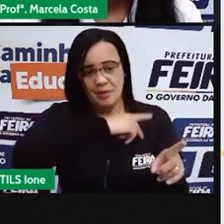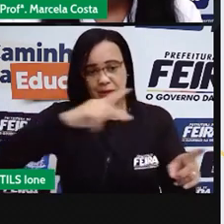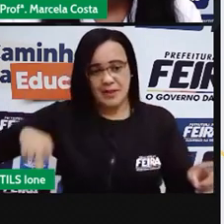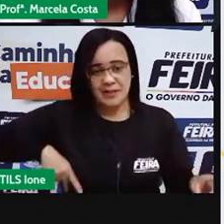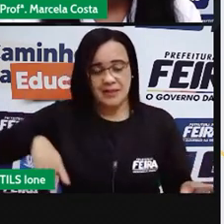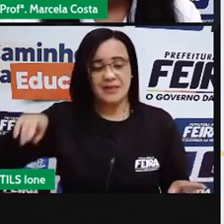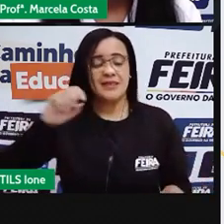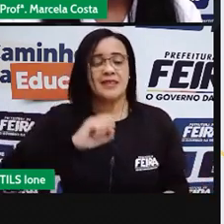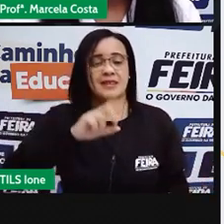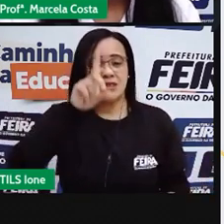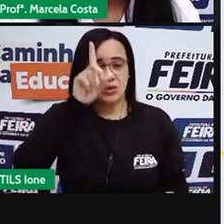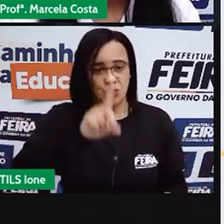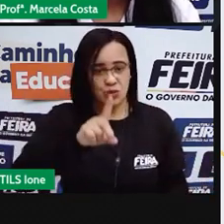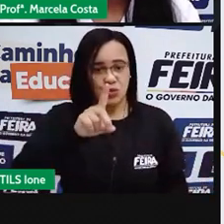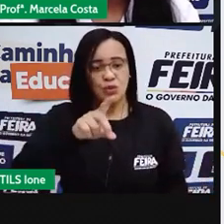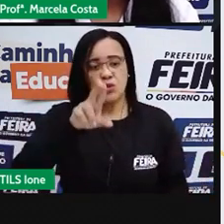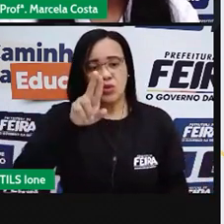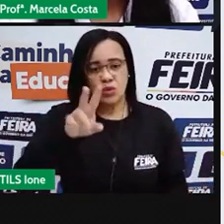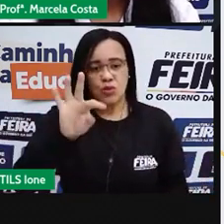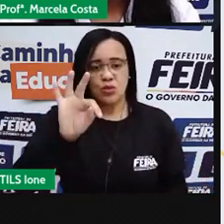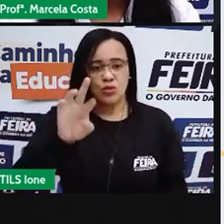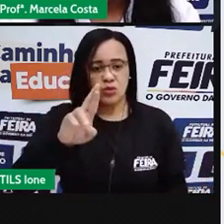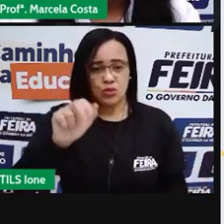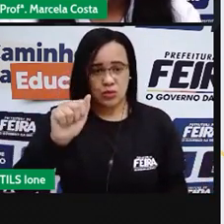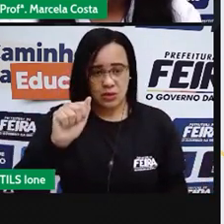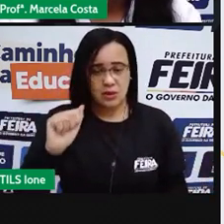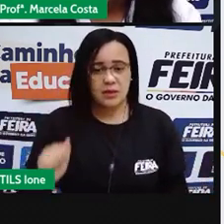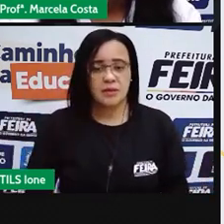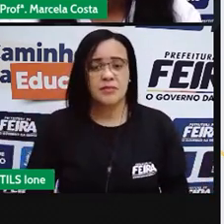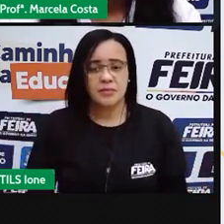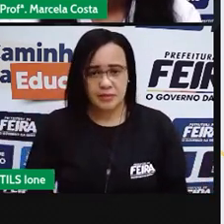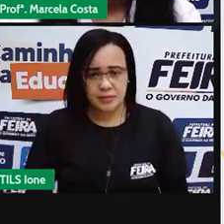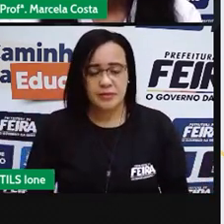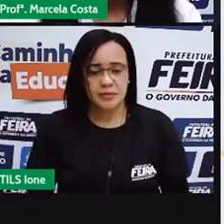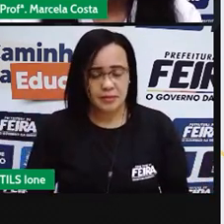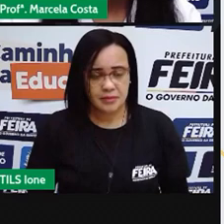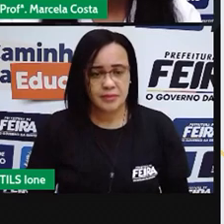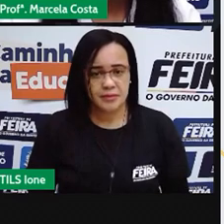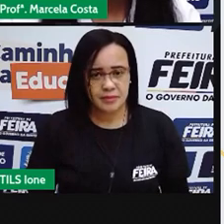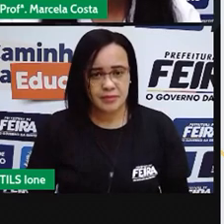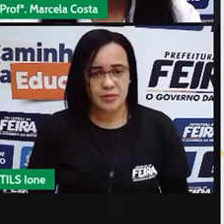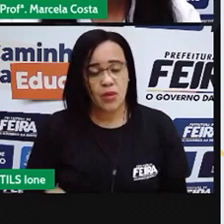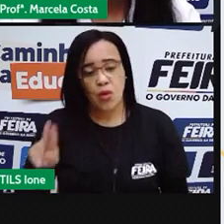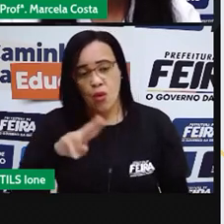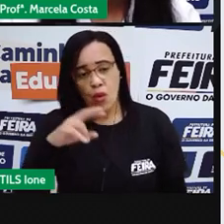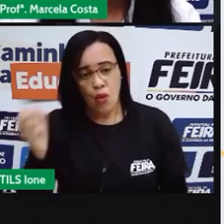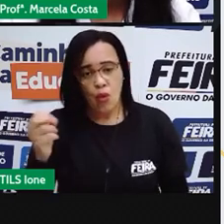vê que, olha o que está aqui na Avenida Presidente Dutra. o...